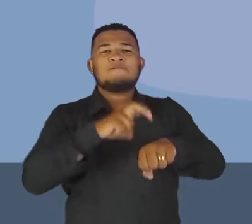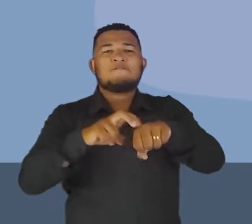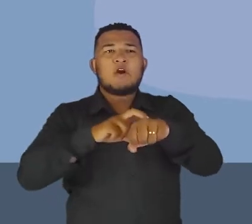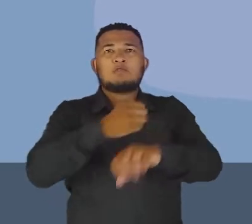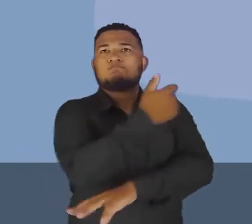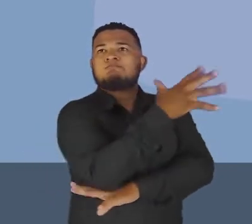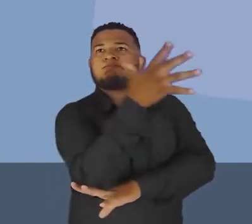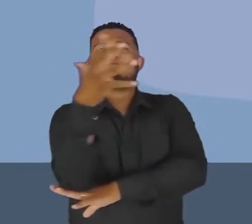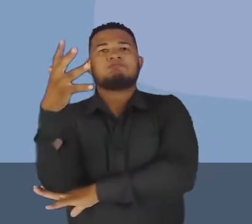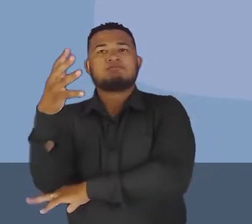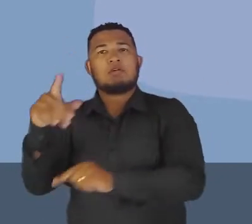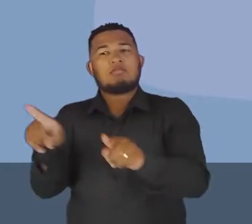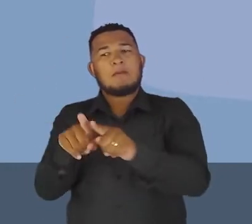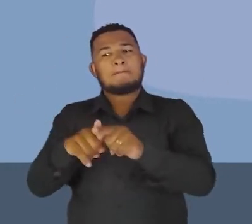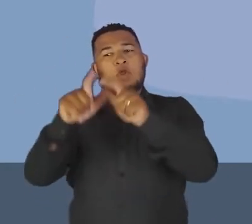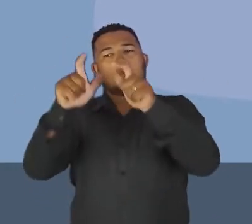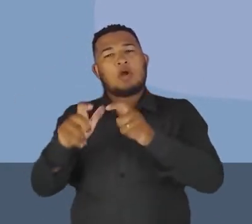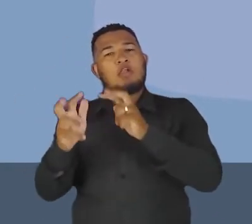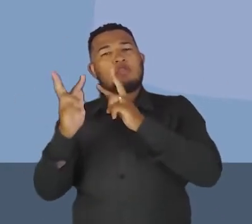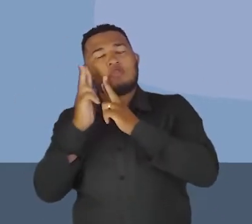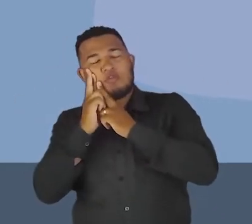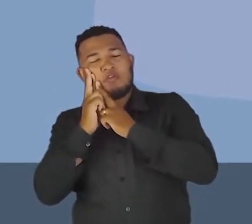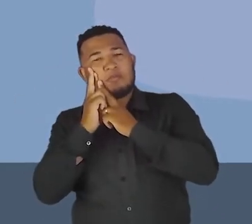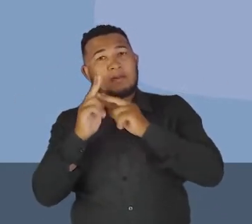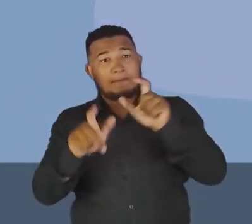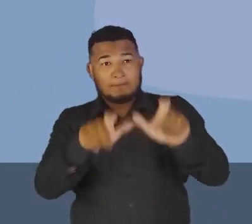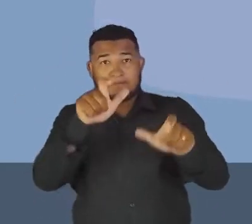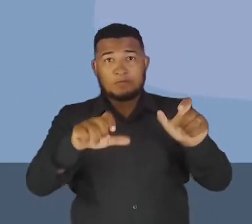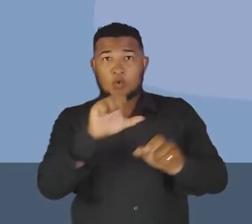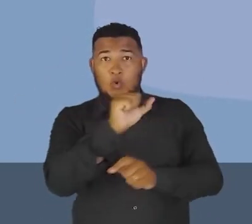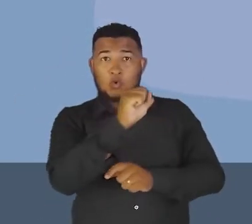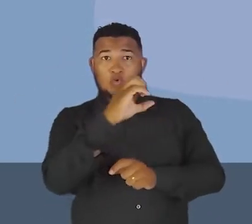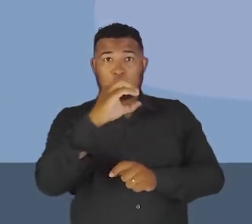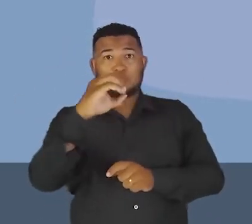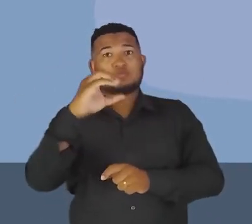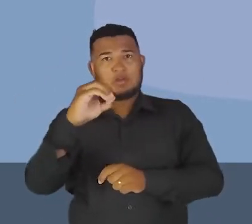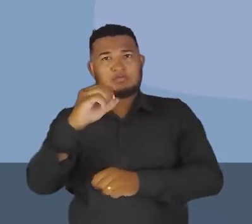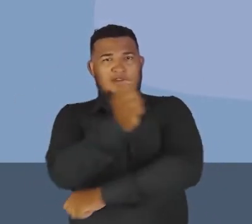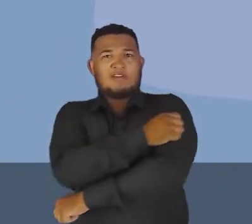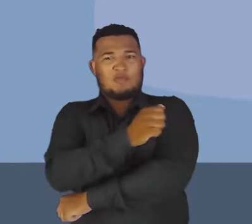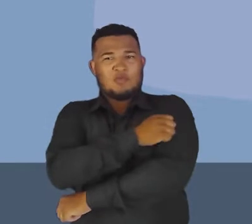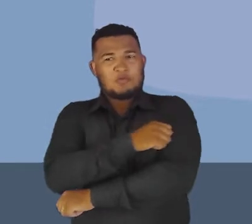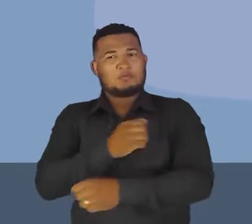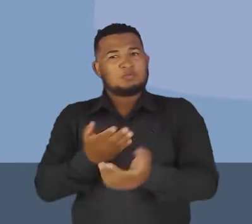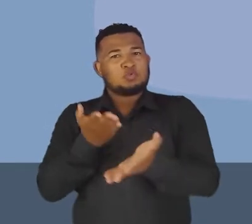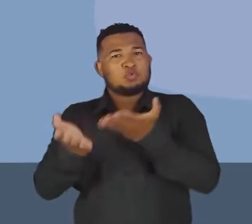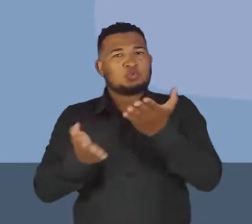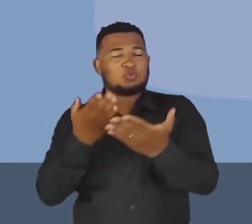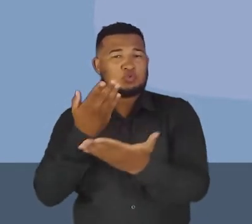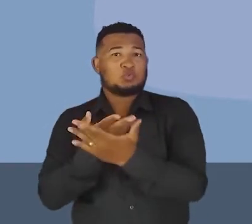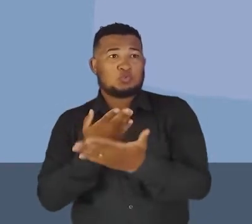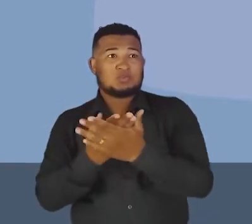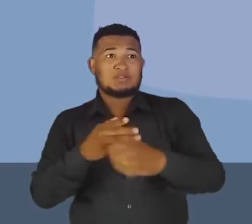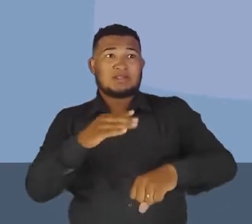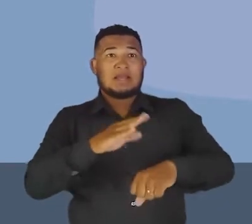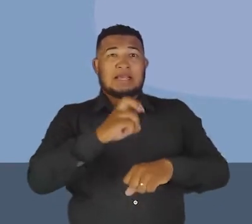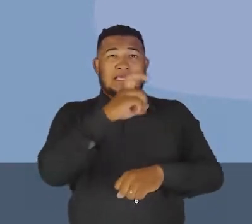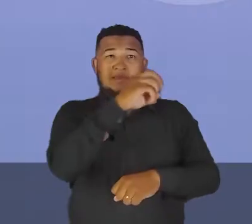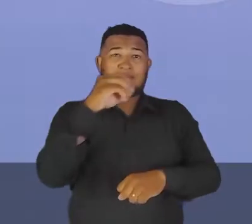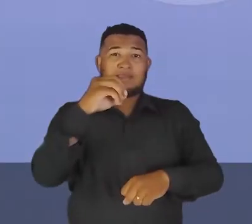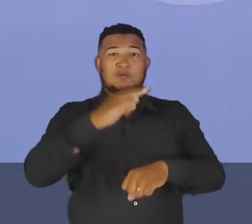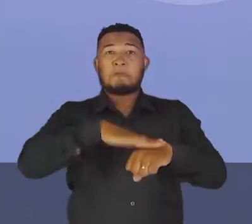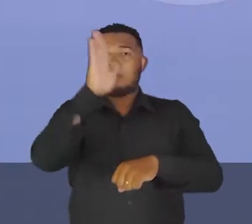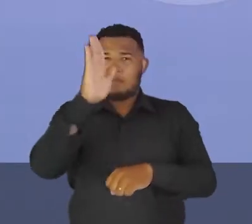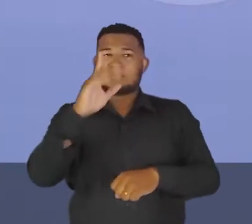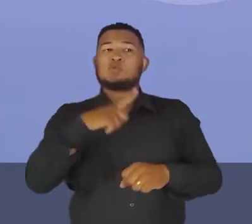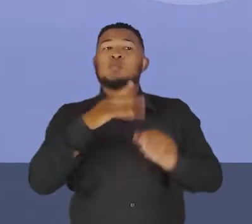apresenta dormitórios, né? Dos 800 alunos que essa escola atende, mais de 500 ficam o dia todo lá e dormem ali. As